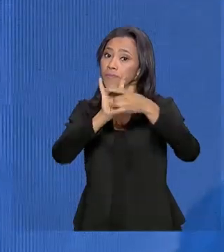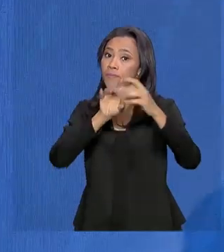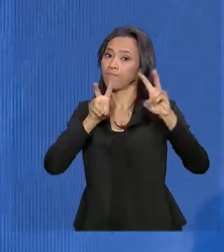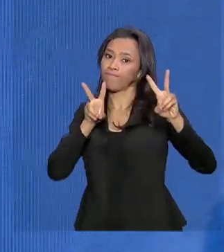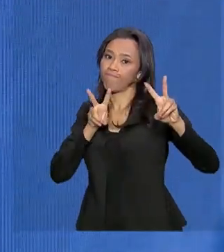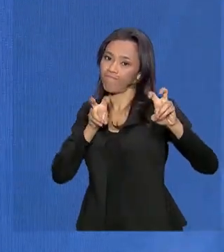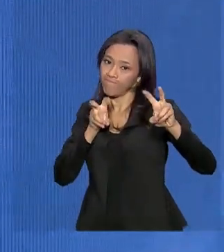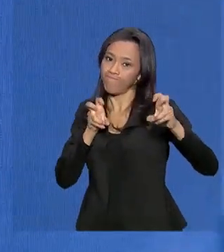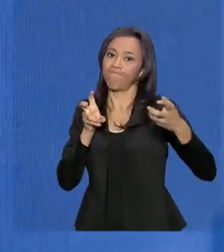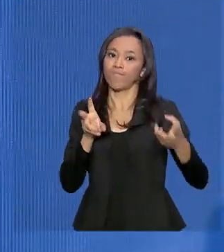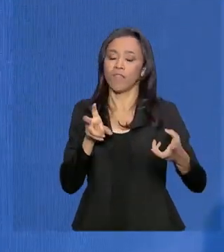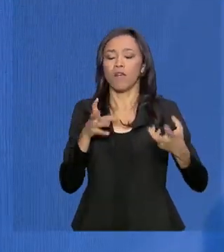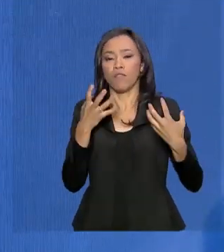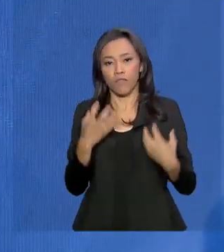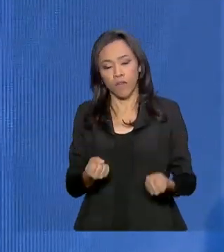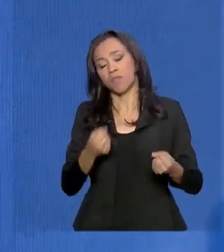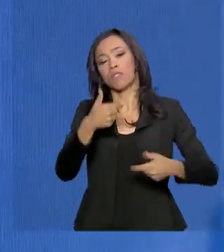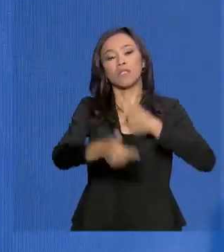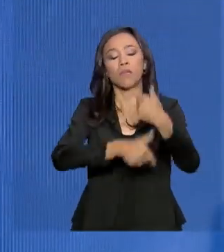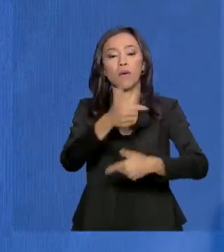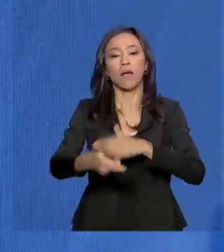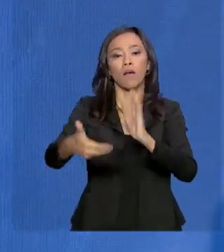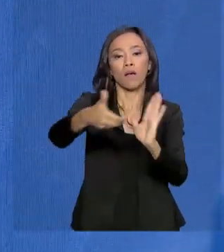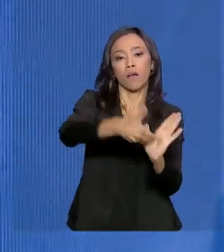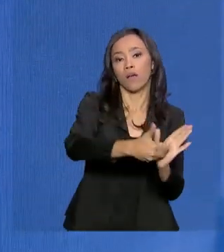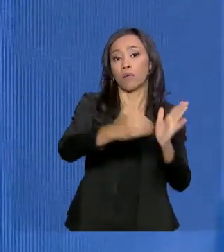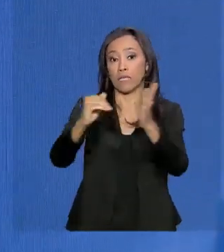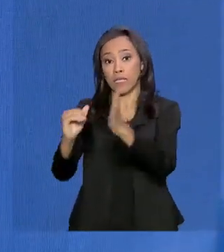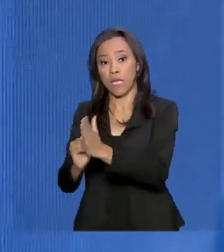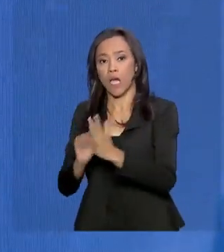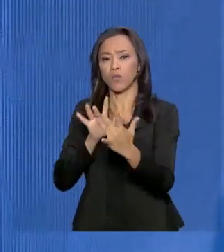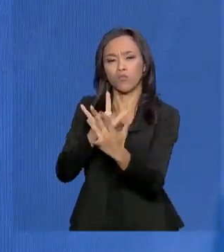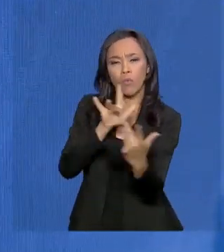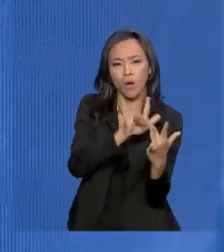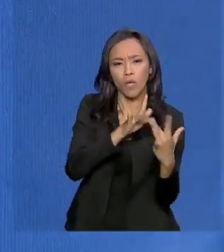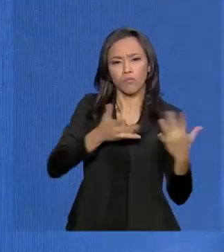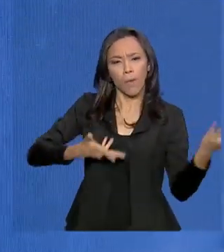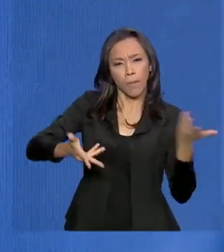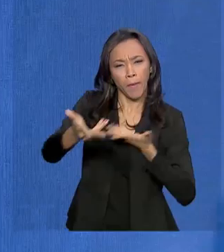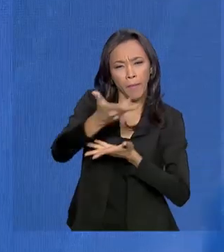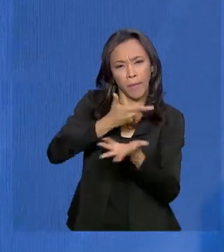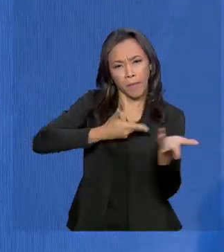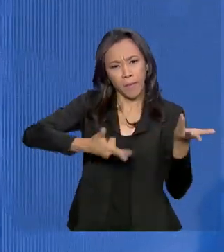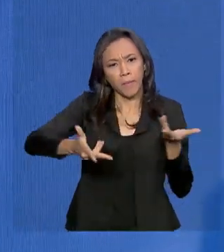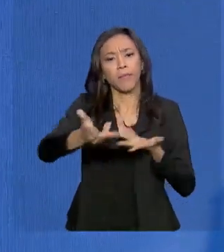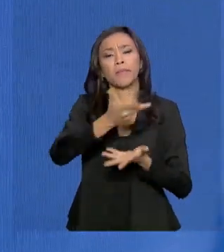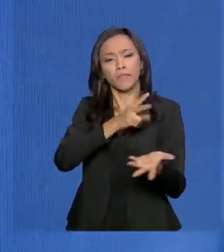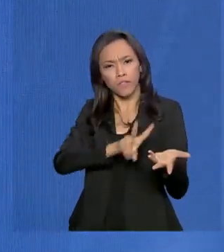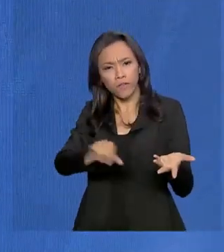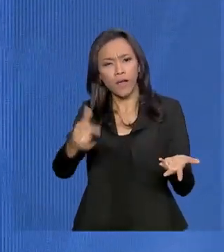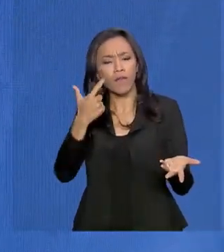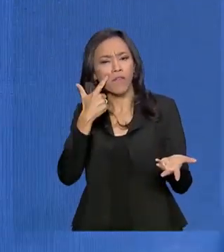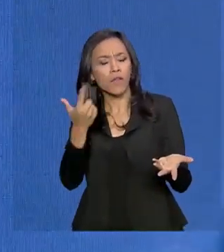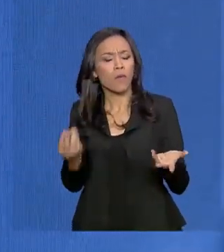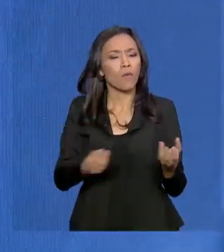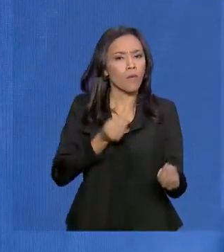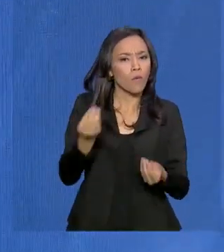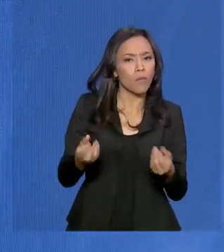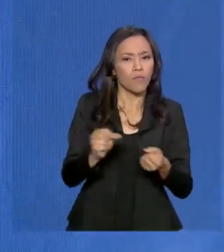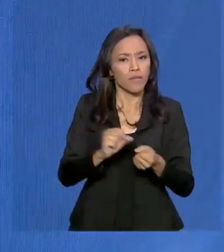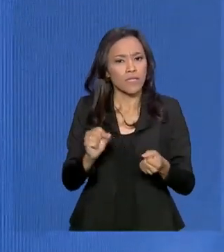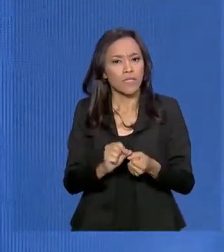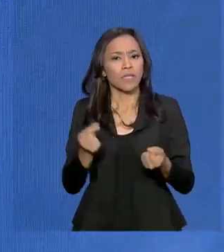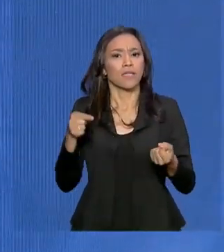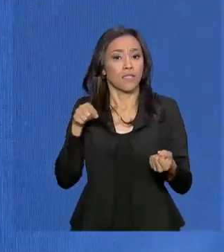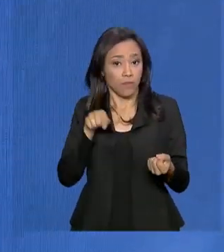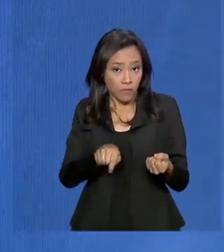Nós vamos trabalhar com Câmara e Senado numa proposta conciliatória, onde vamos conversar com eles e ver como é que nós podemos fazer isso, essa